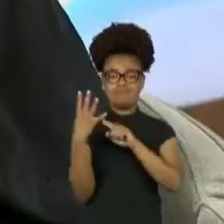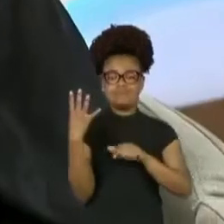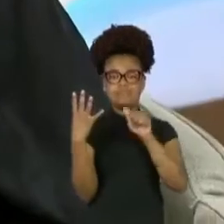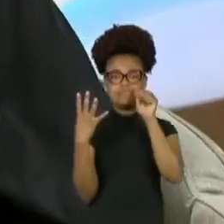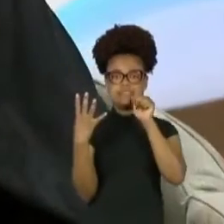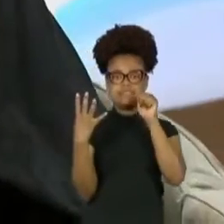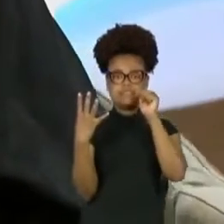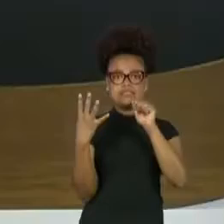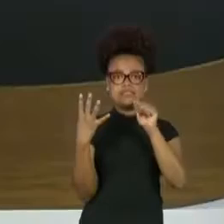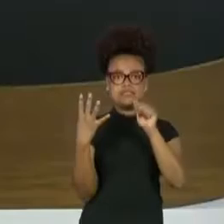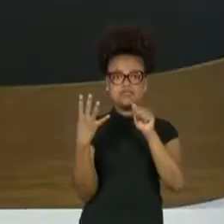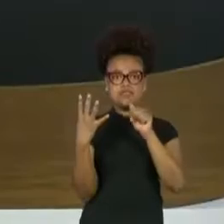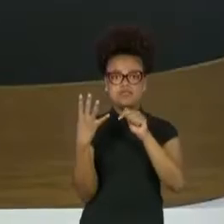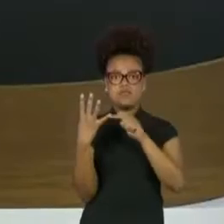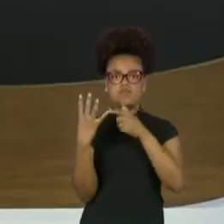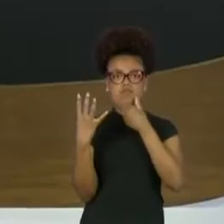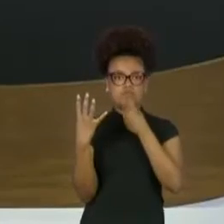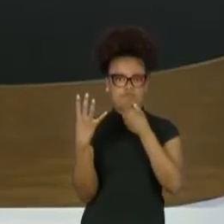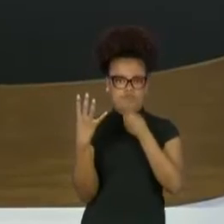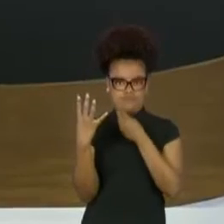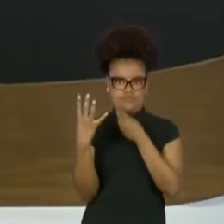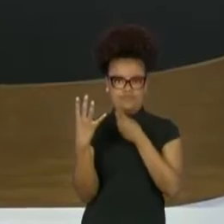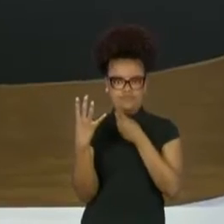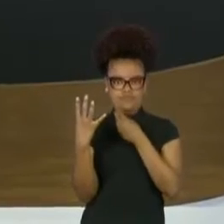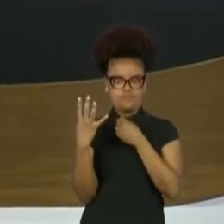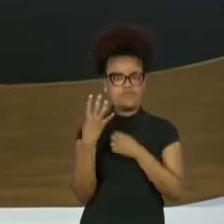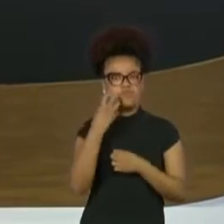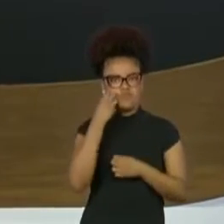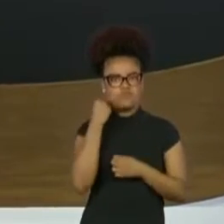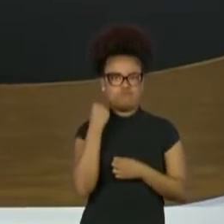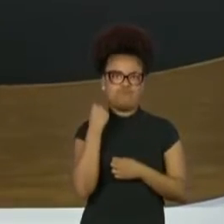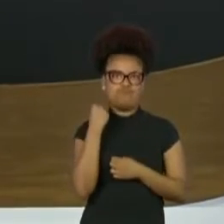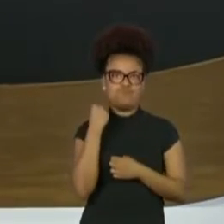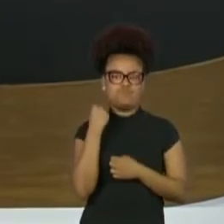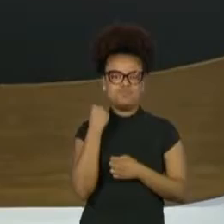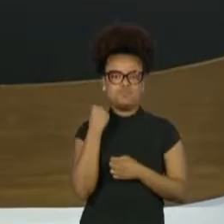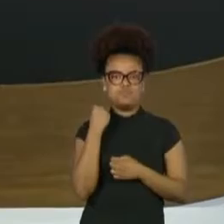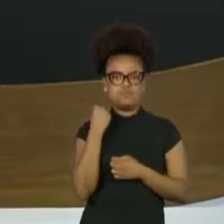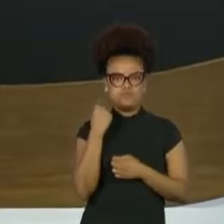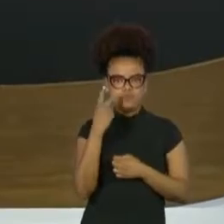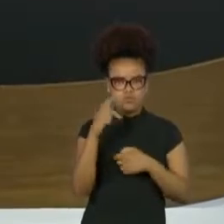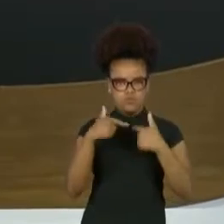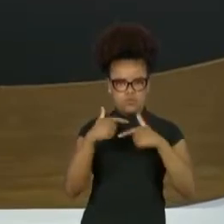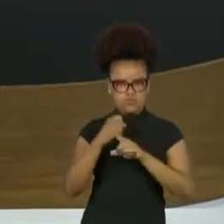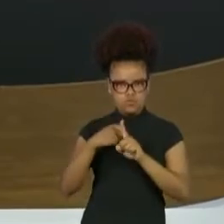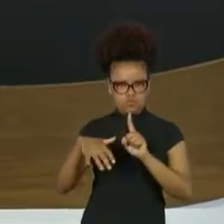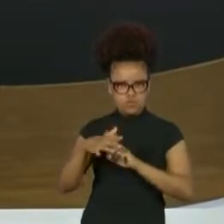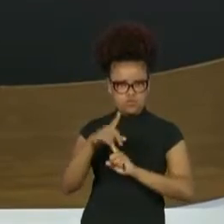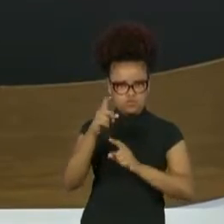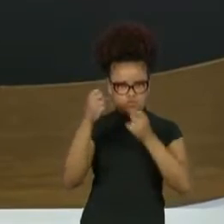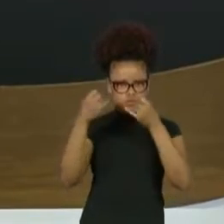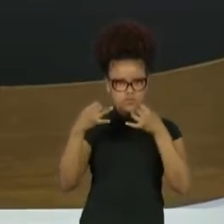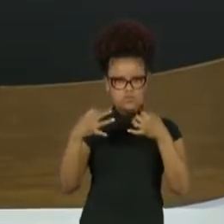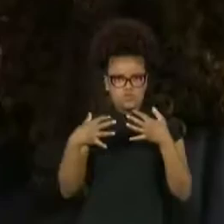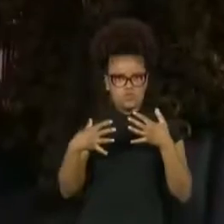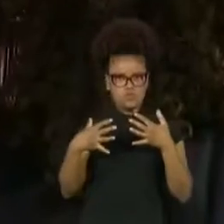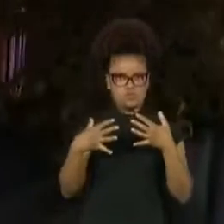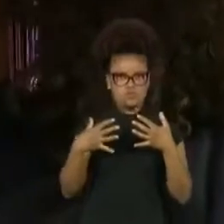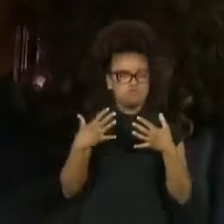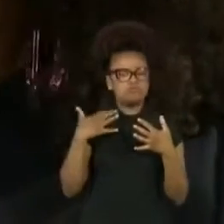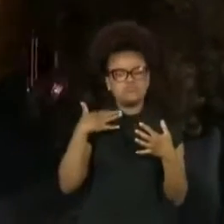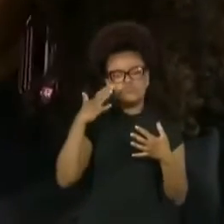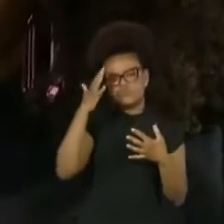Esse trabalho social veio daí. Você já contou que você não entendia muito bem eles terem te colocado lá, né? Que